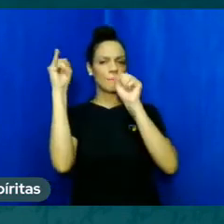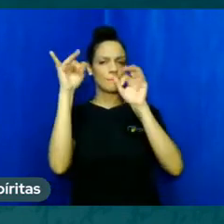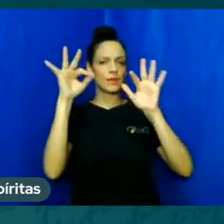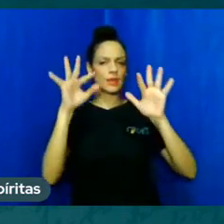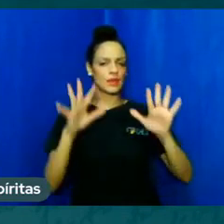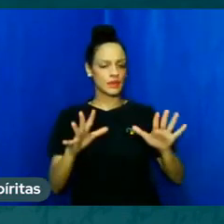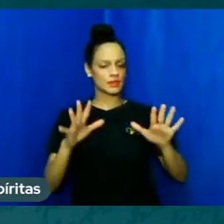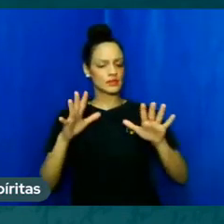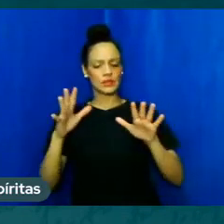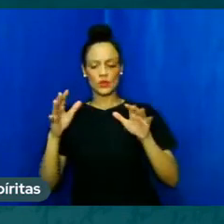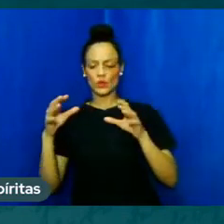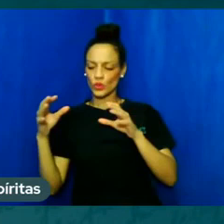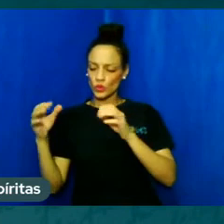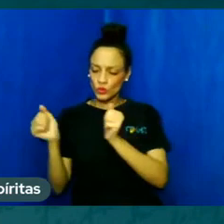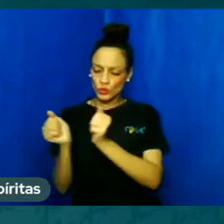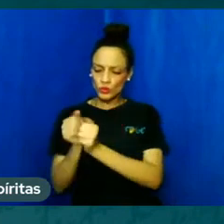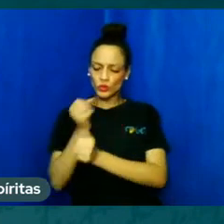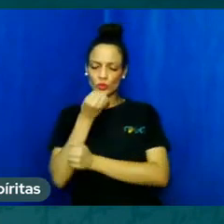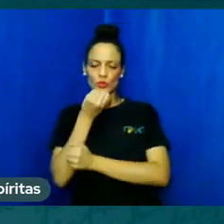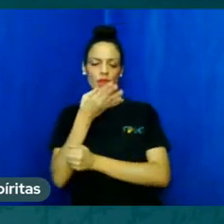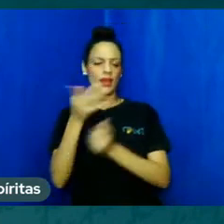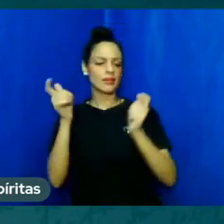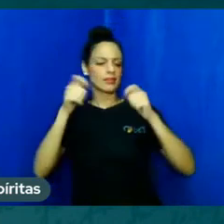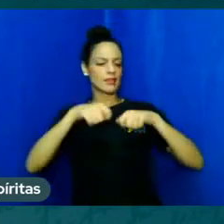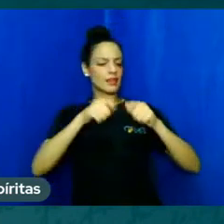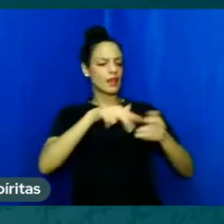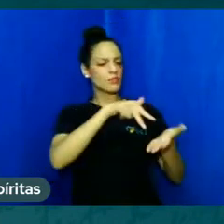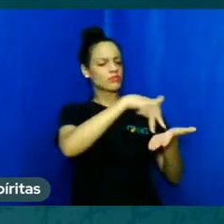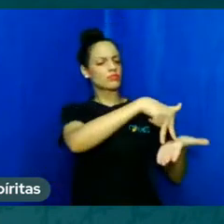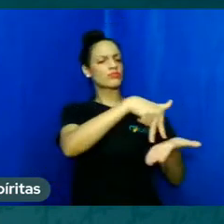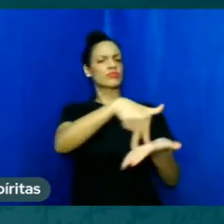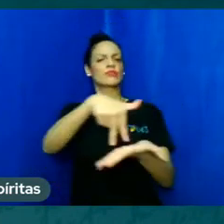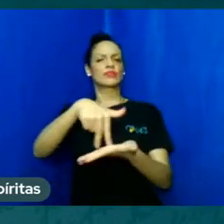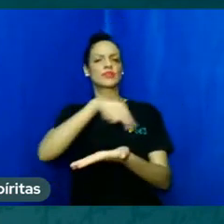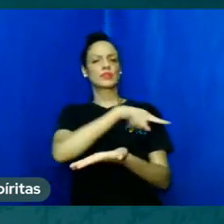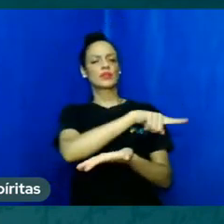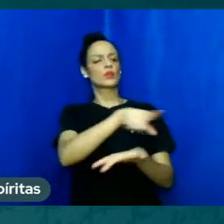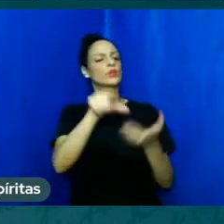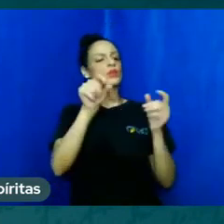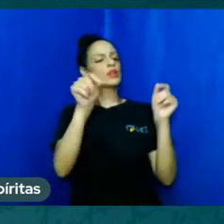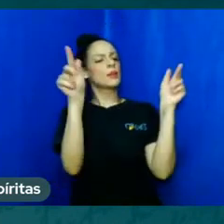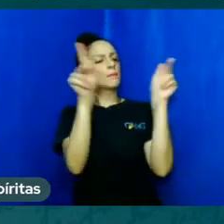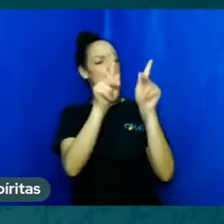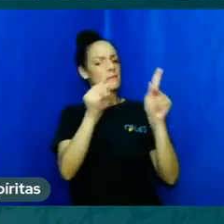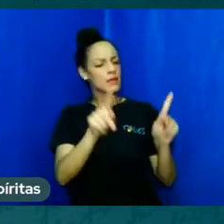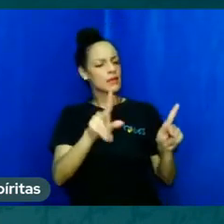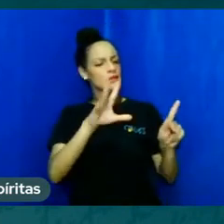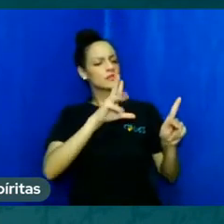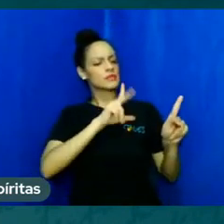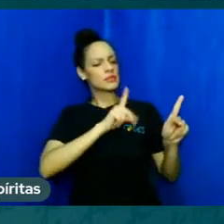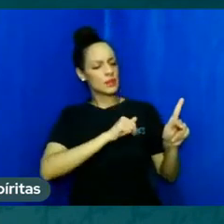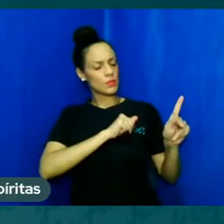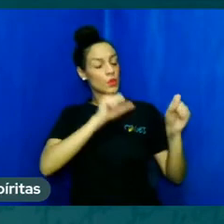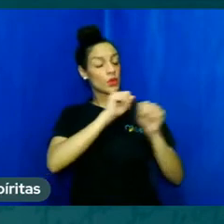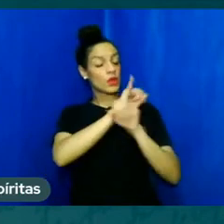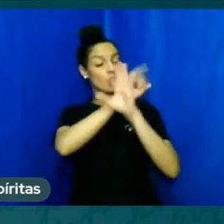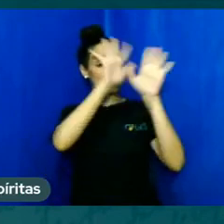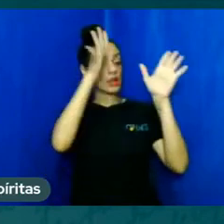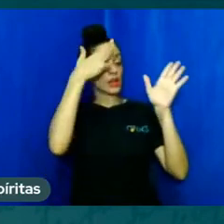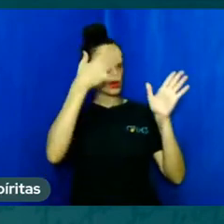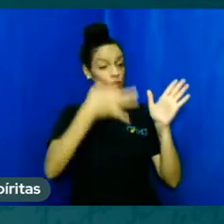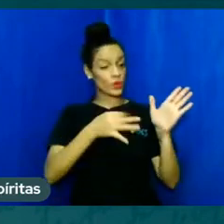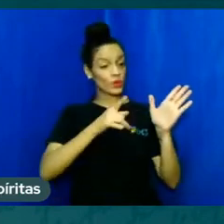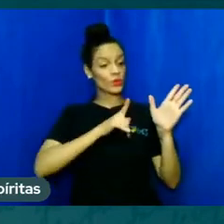bem, continuem a fortalecer a cada um de vocês que transmitem a paz, o amor e o esclarecimento por meio desta